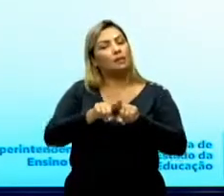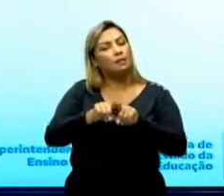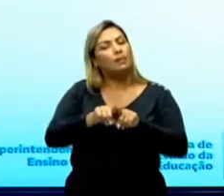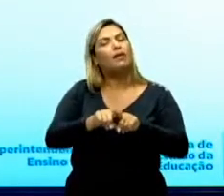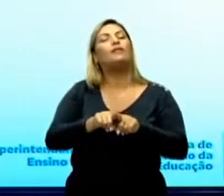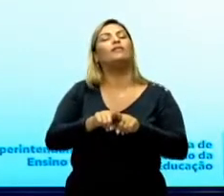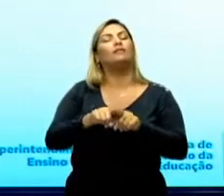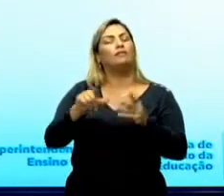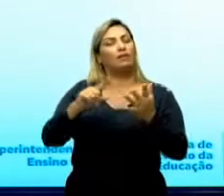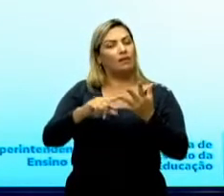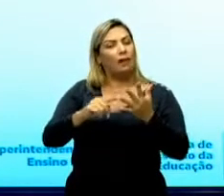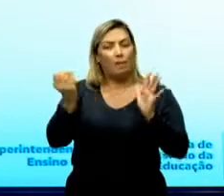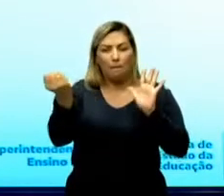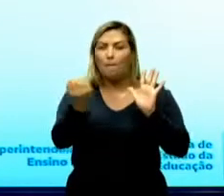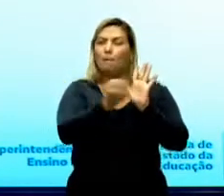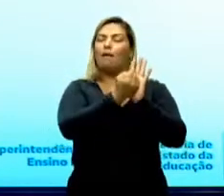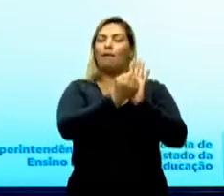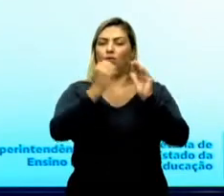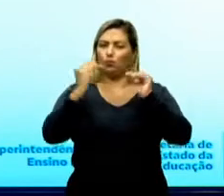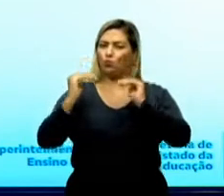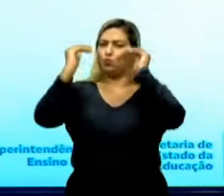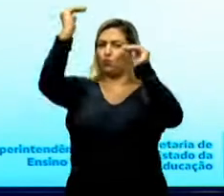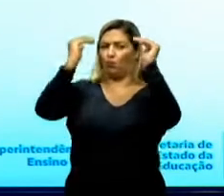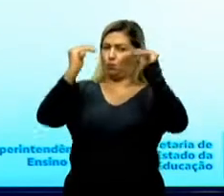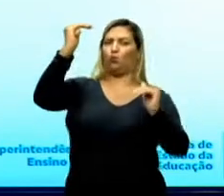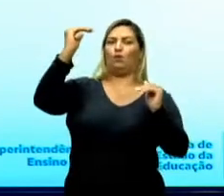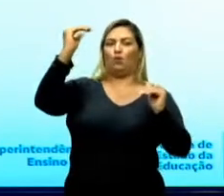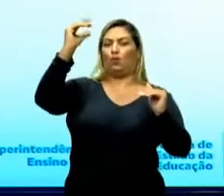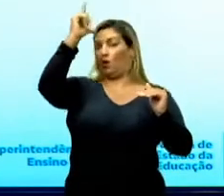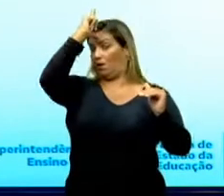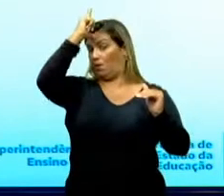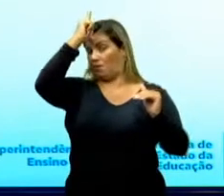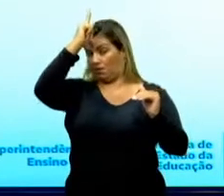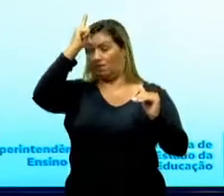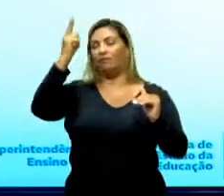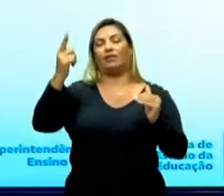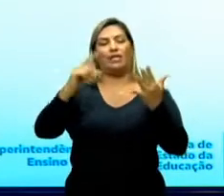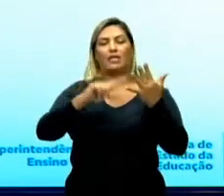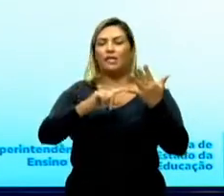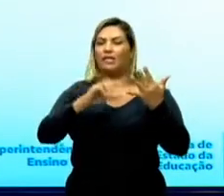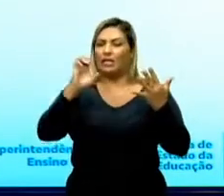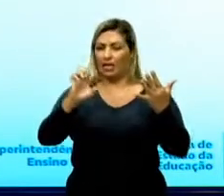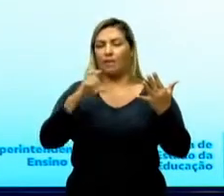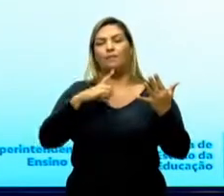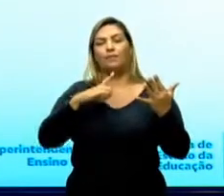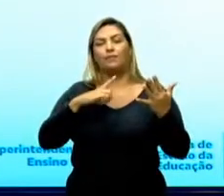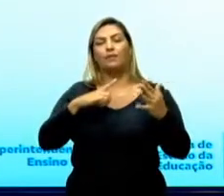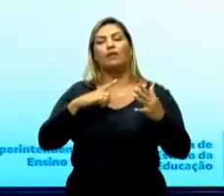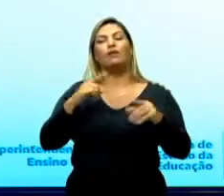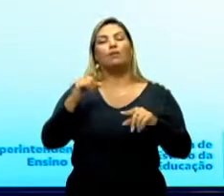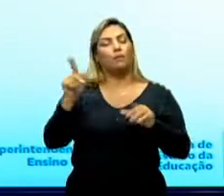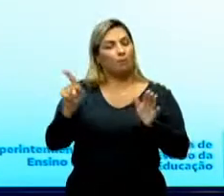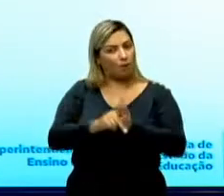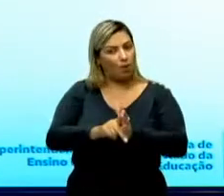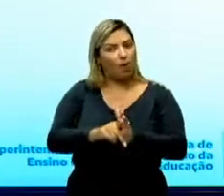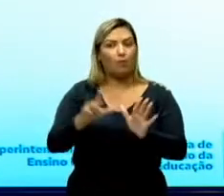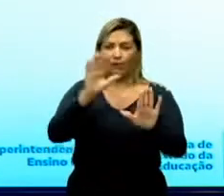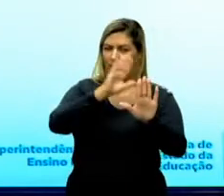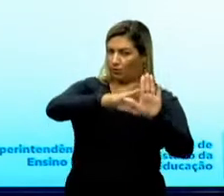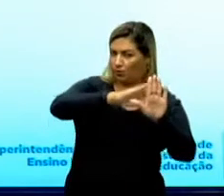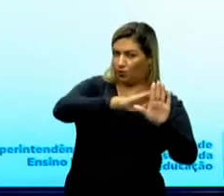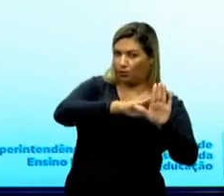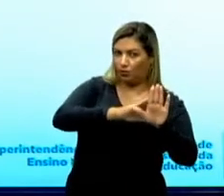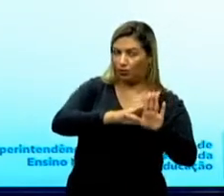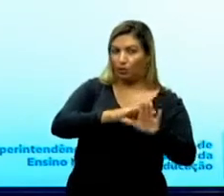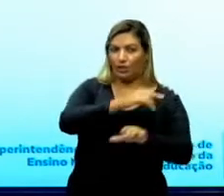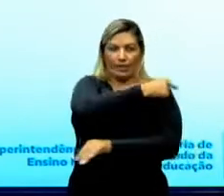letra D, marca da superioridade expansionista alemã, e letra E, a materialização da ideologia